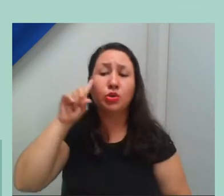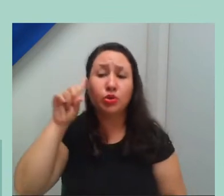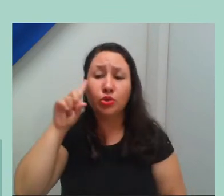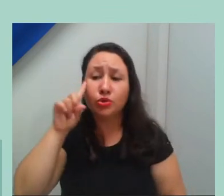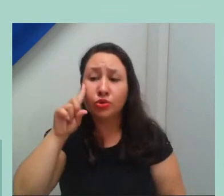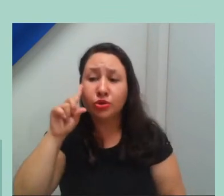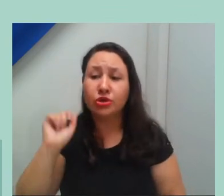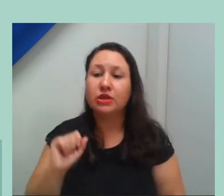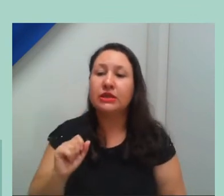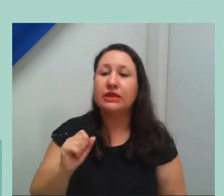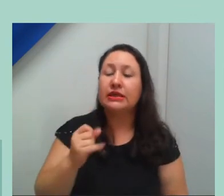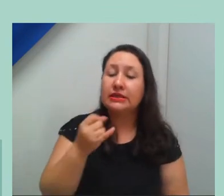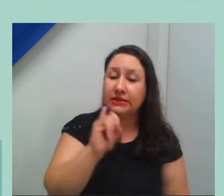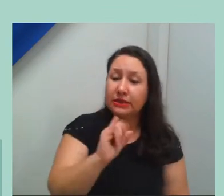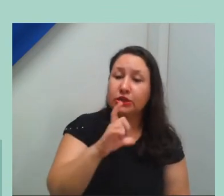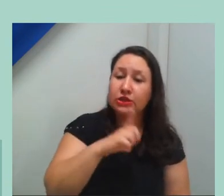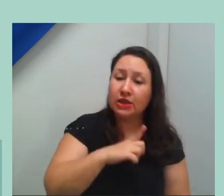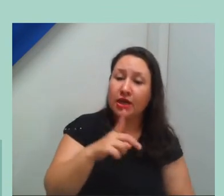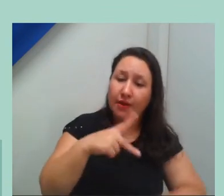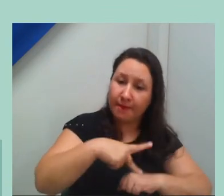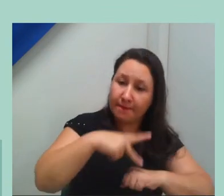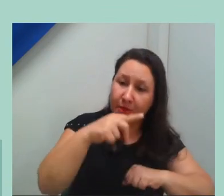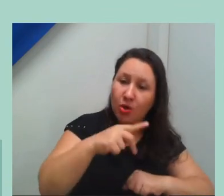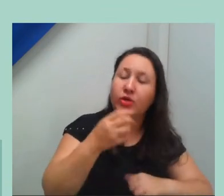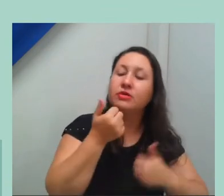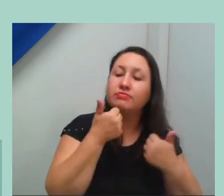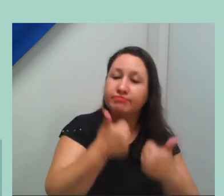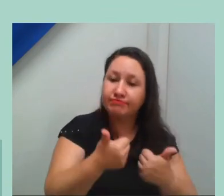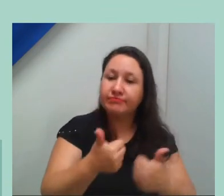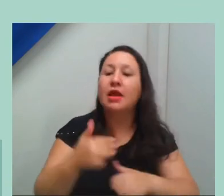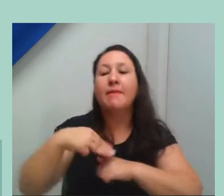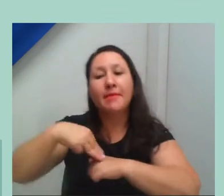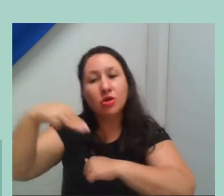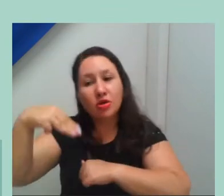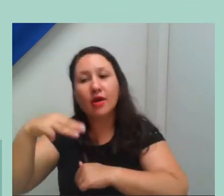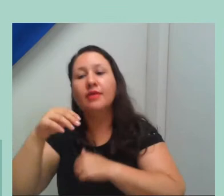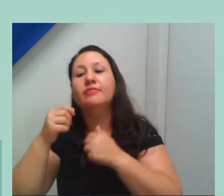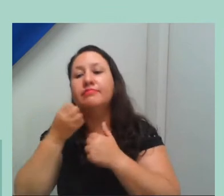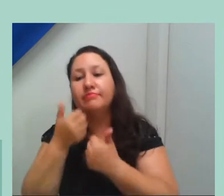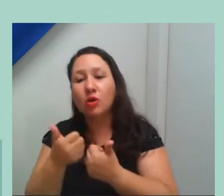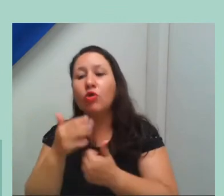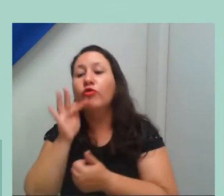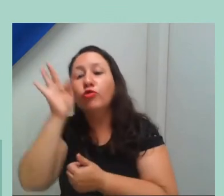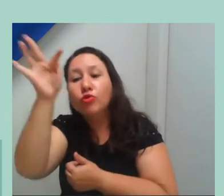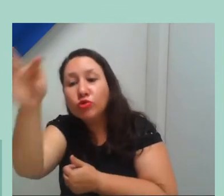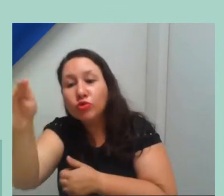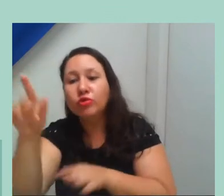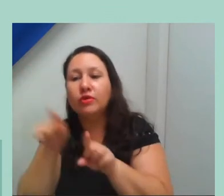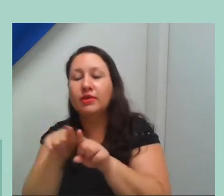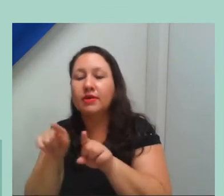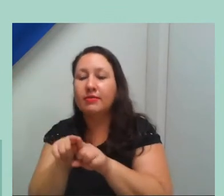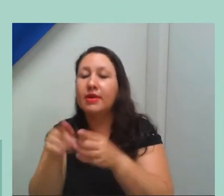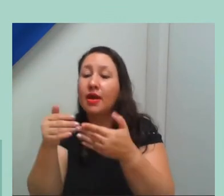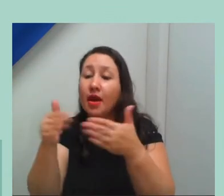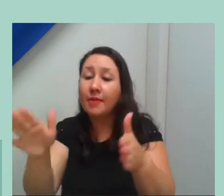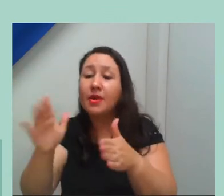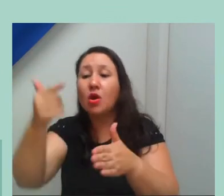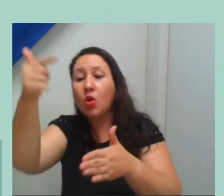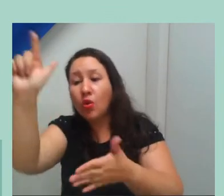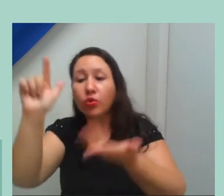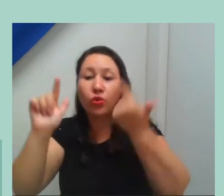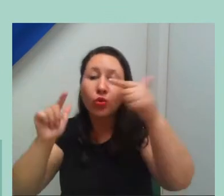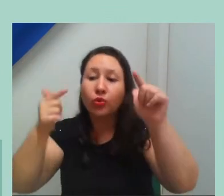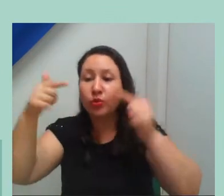se, de certo modo, ela não estiver verticalizada como uma graduação. Então, essa... E no caso do Prof. EPT, por exemplo,